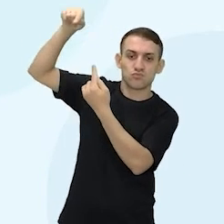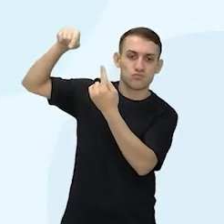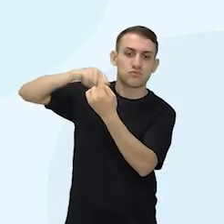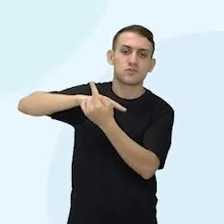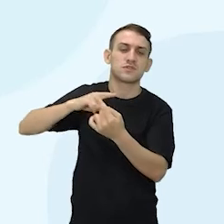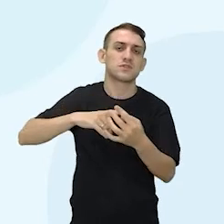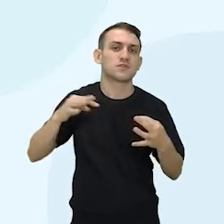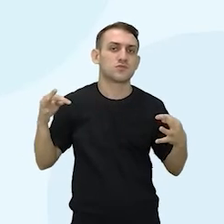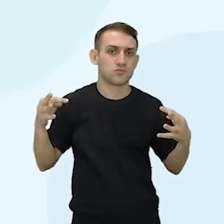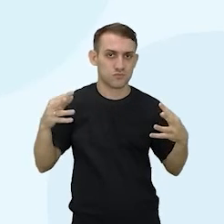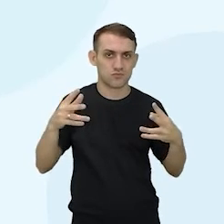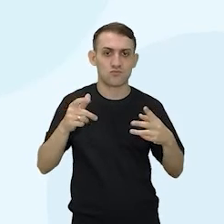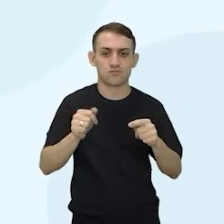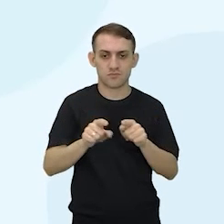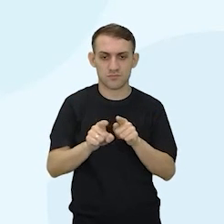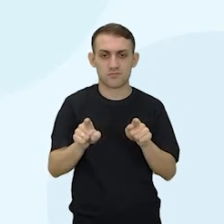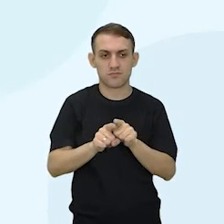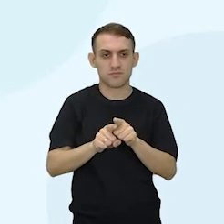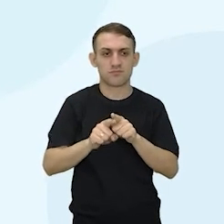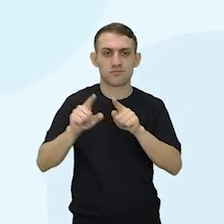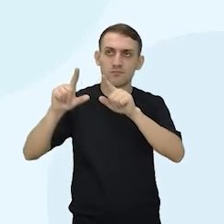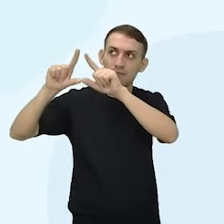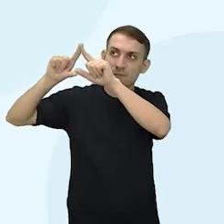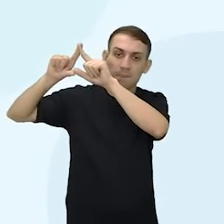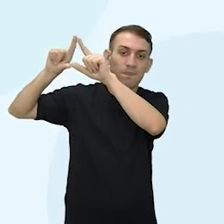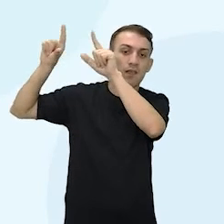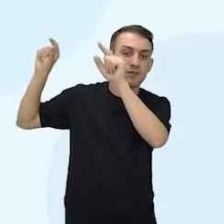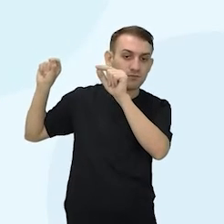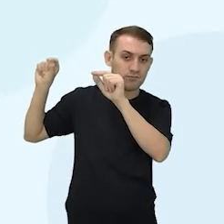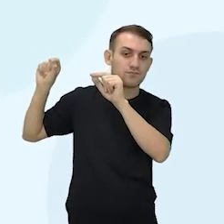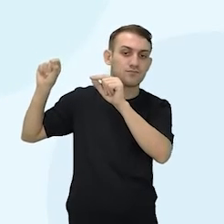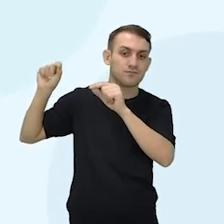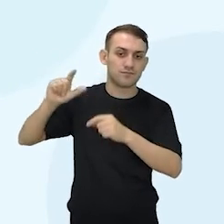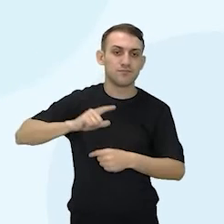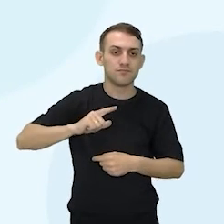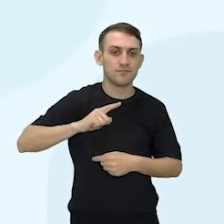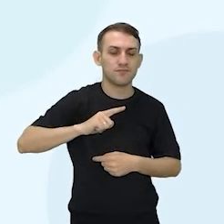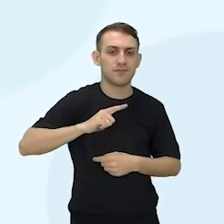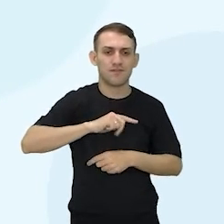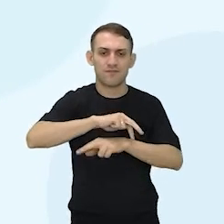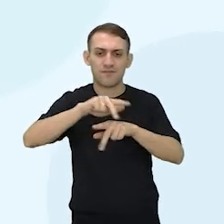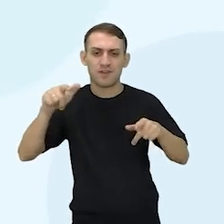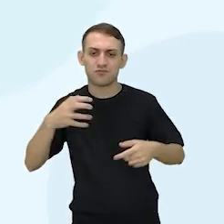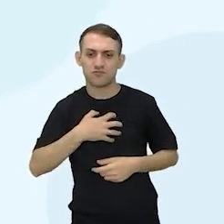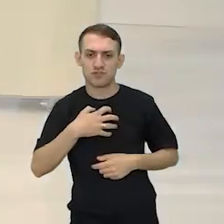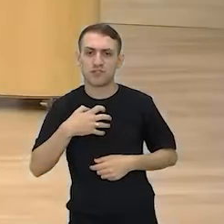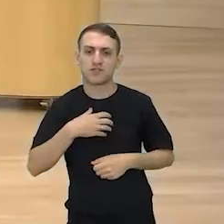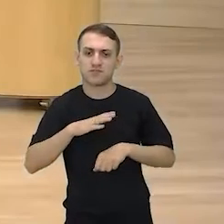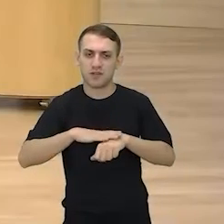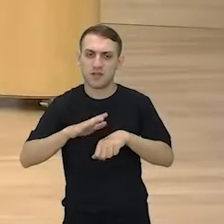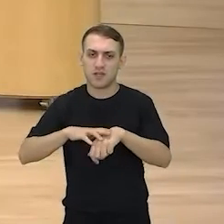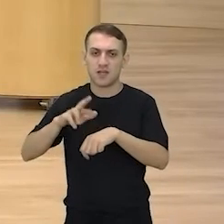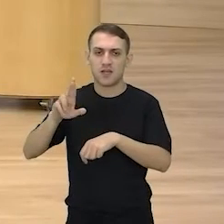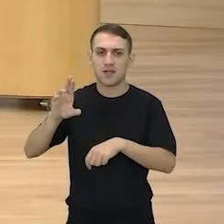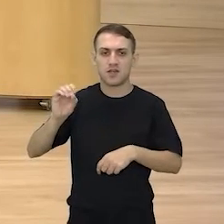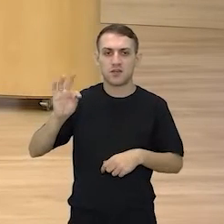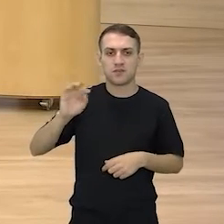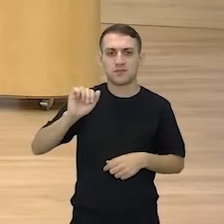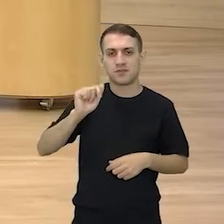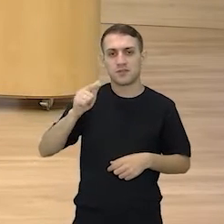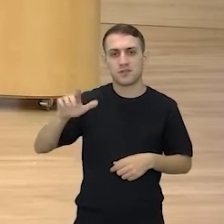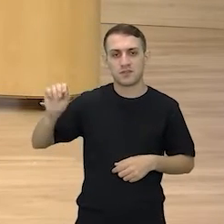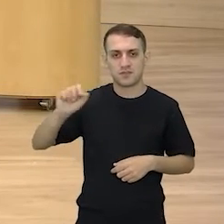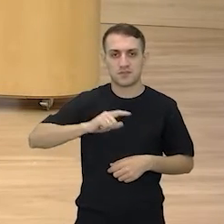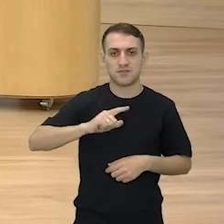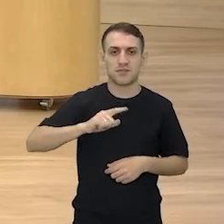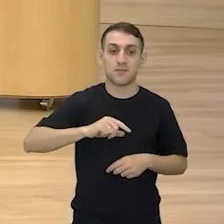Sol e a Terra. Ah, então ela gira assim, gira assim e gira assim. Isso mesmo. Tudo ao mesmo tempo. A lua,